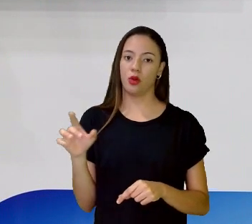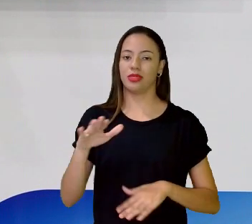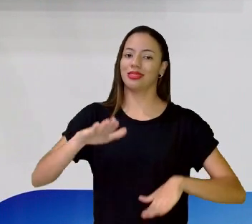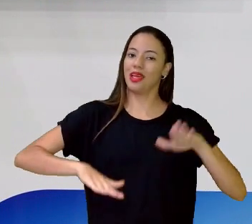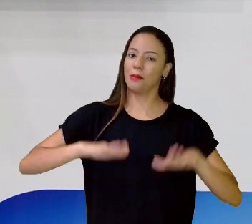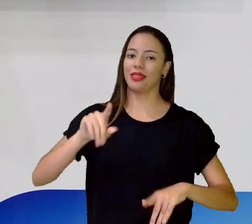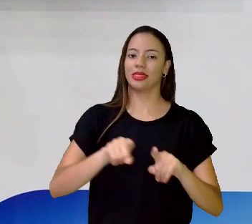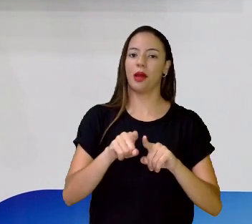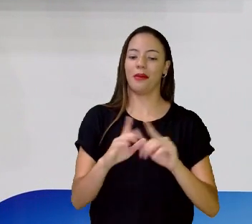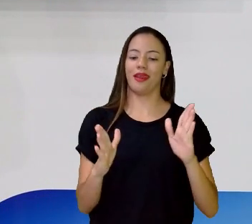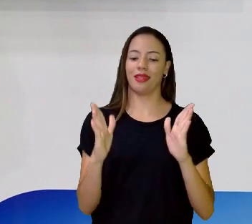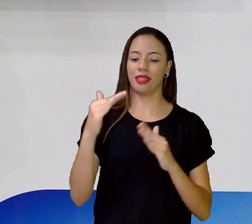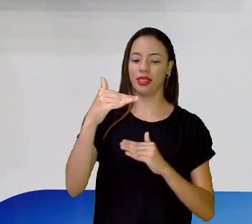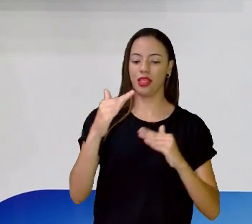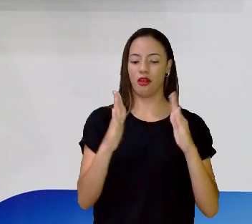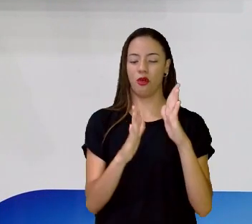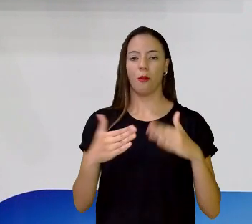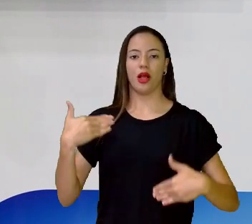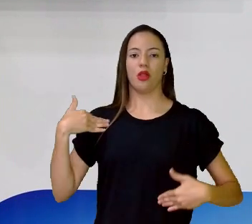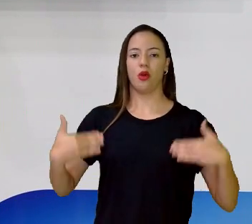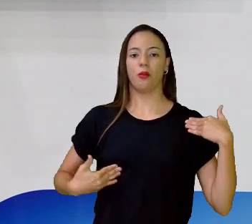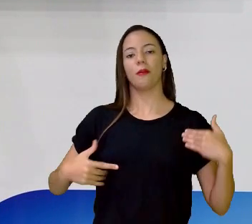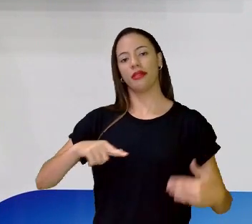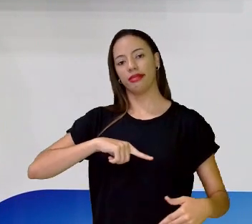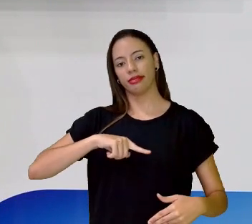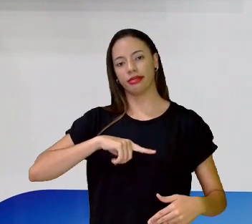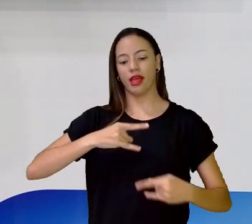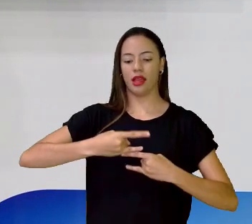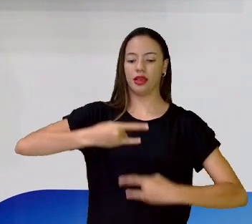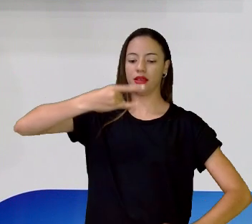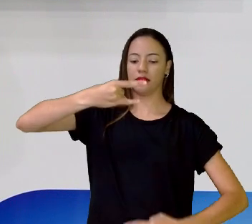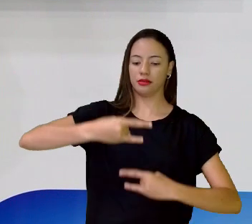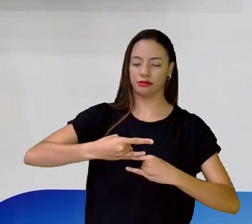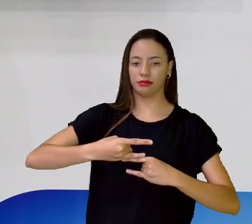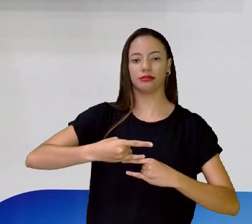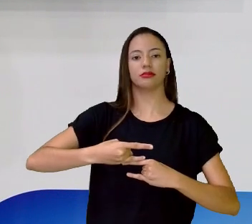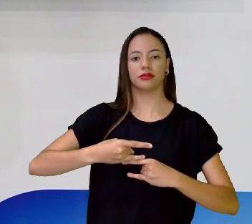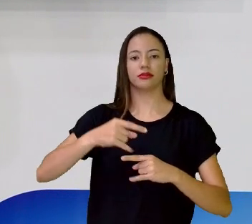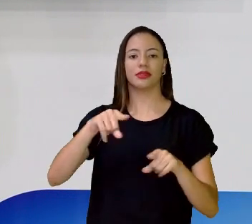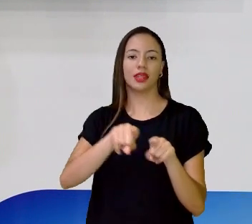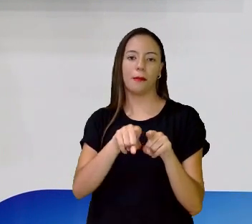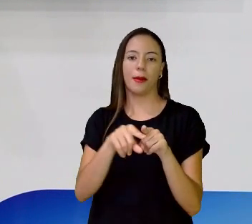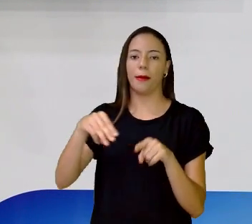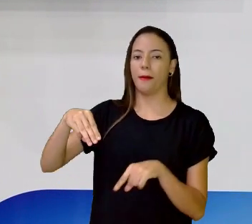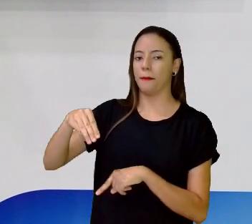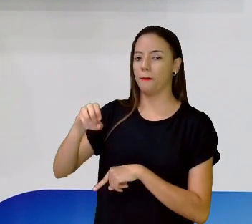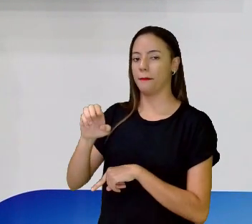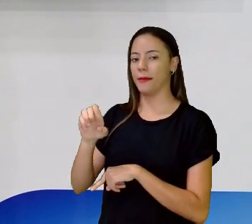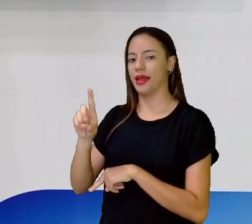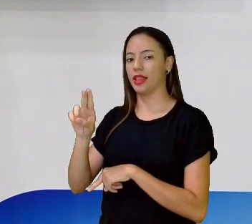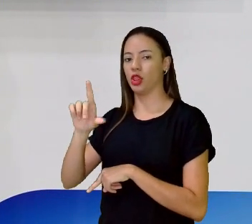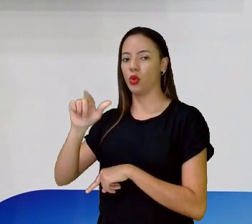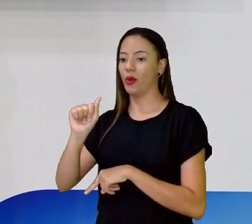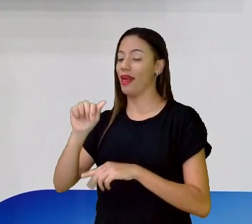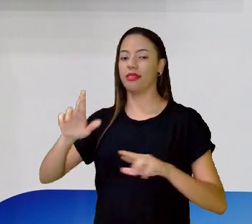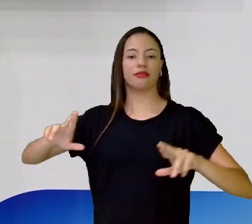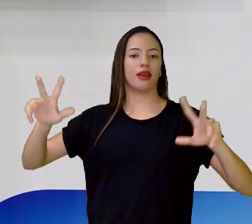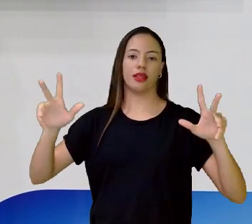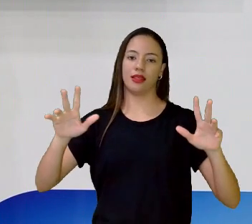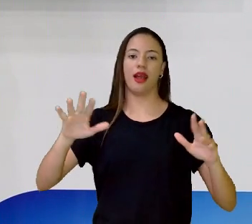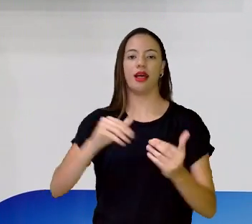corpinho, vai ter uma medula diferenciada e uma coluna também diferenciada, adaptada ao corpinho deles.